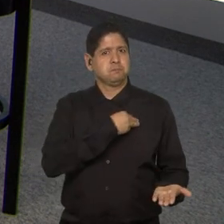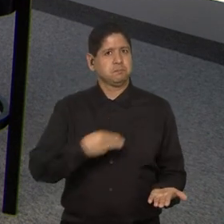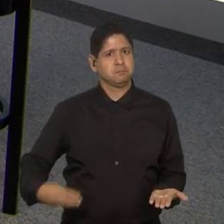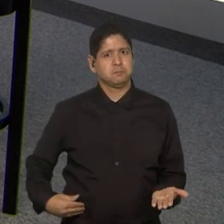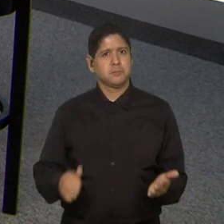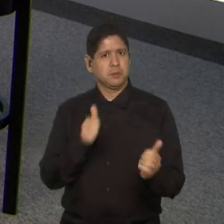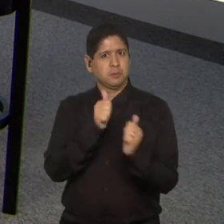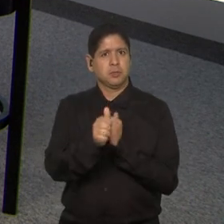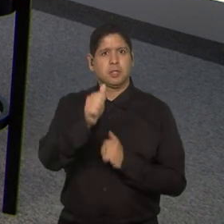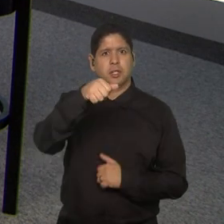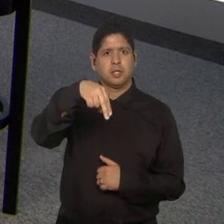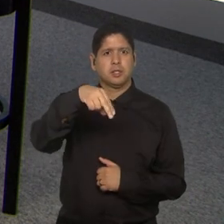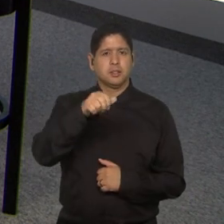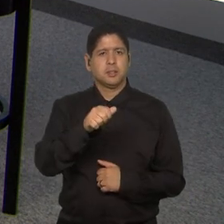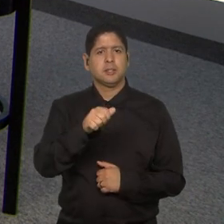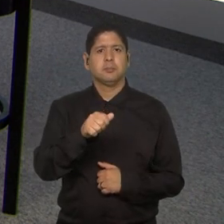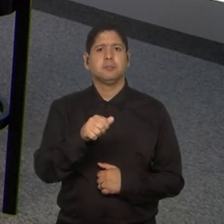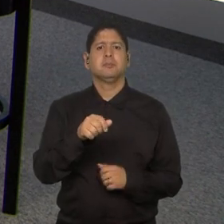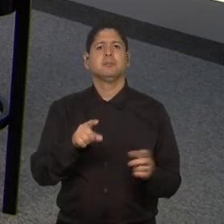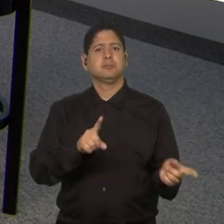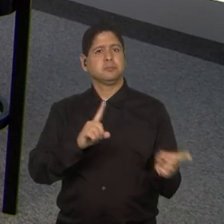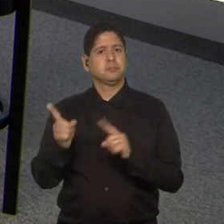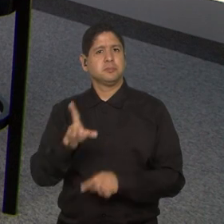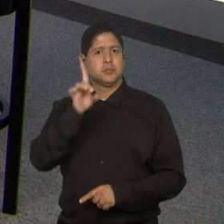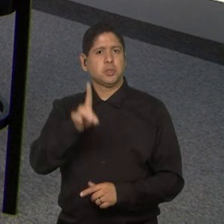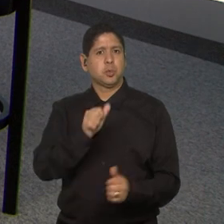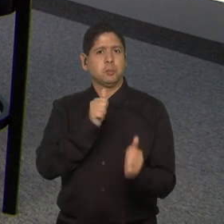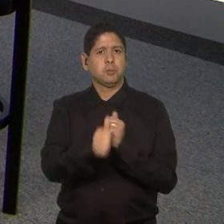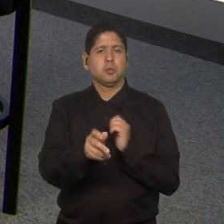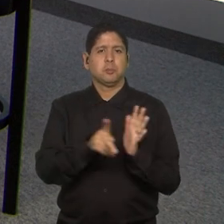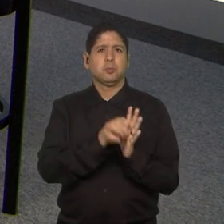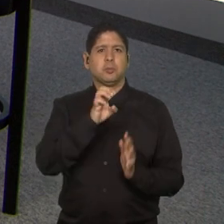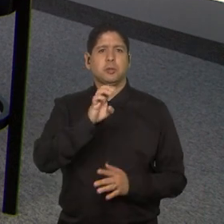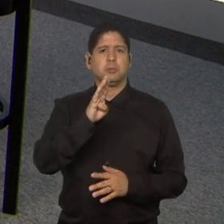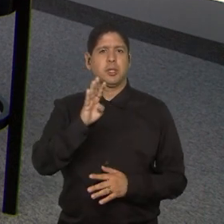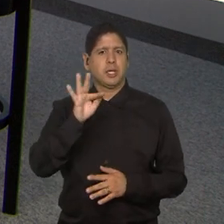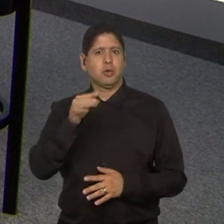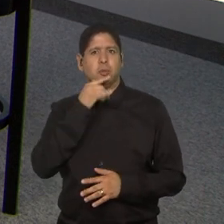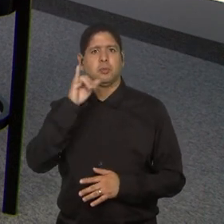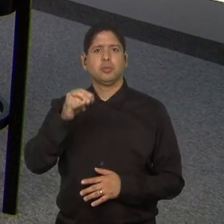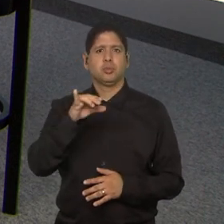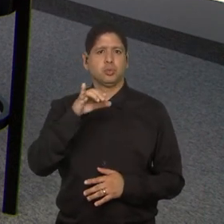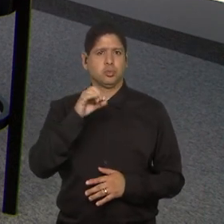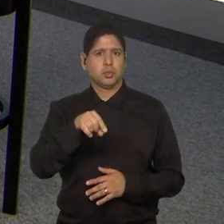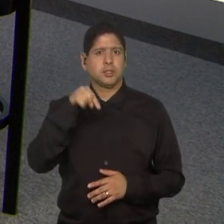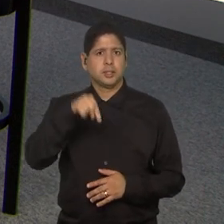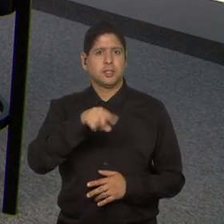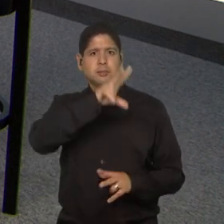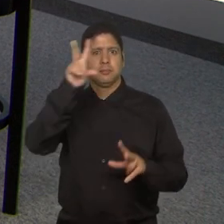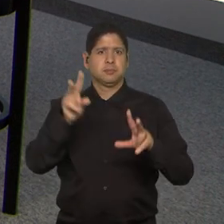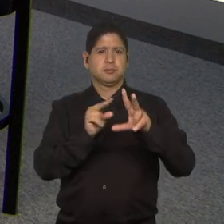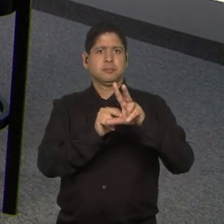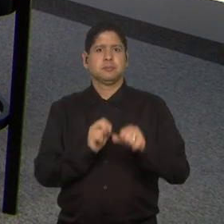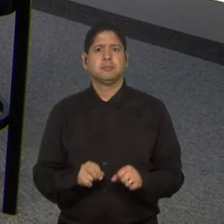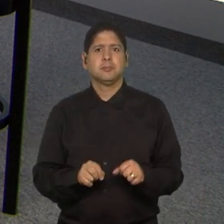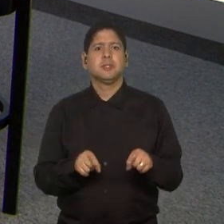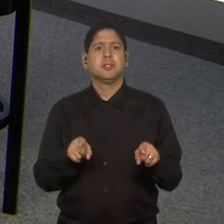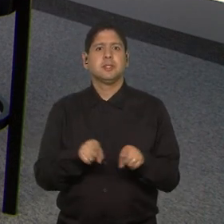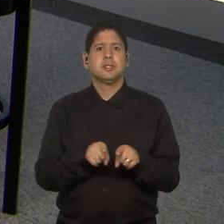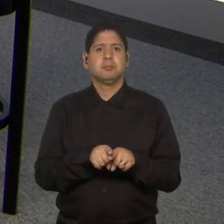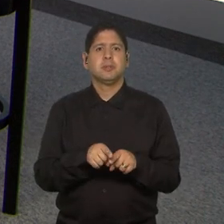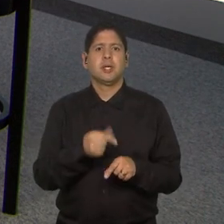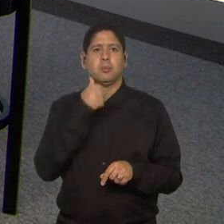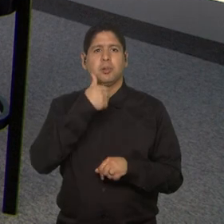esporte, Ana Moser, o diretor de competições da CBF, Júlia Avelar, aqui na TV Brasil no Rio de Janeiro e a